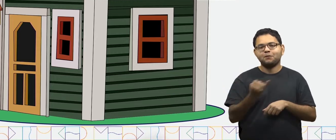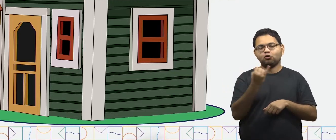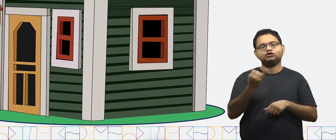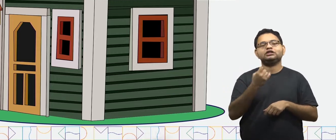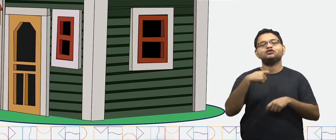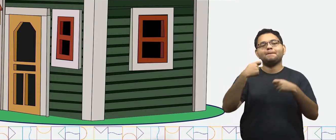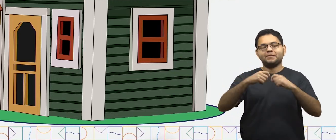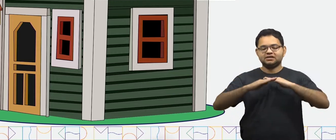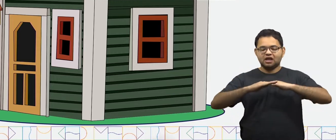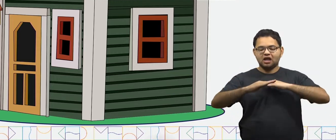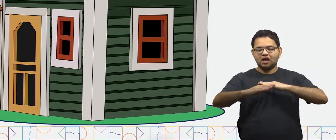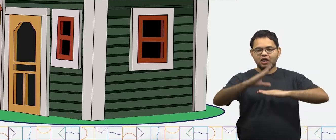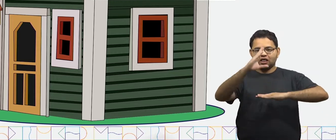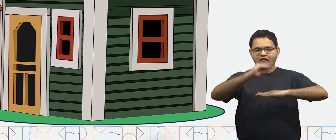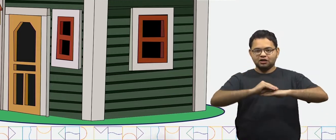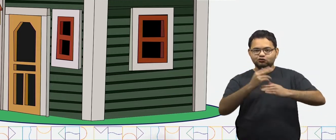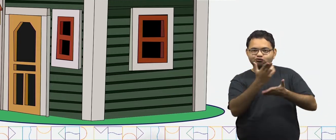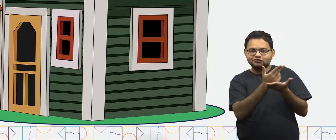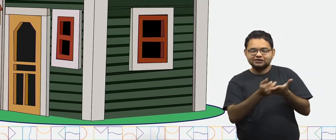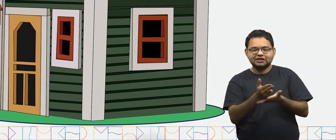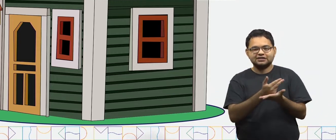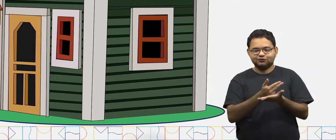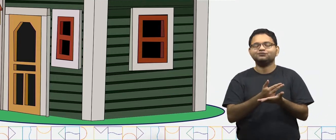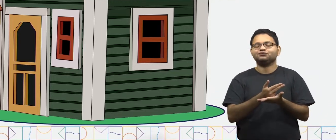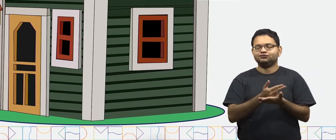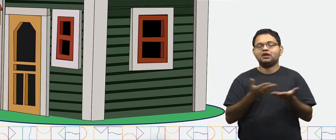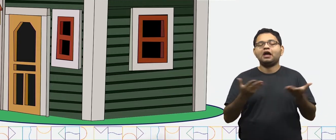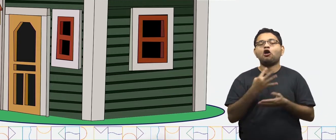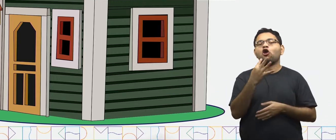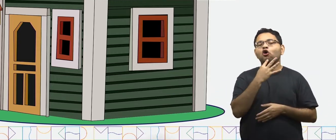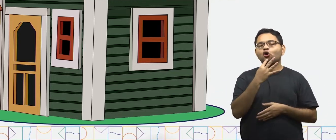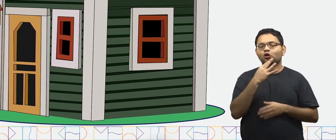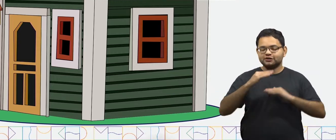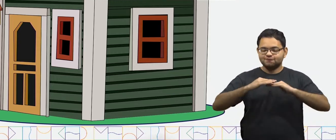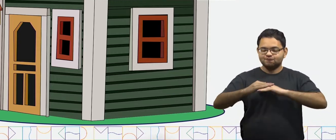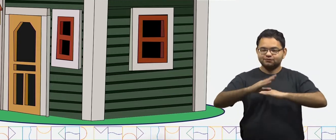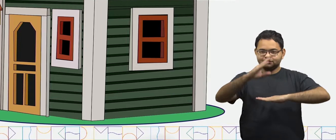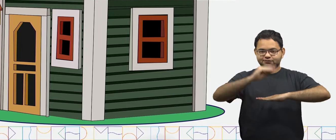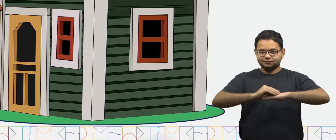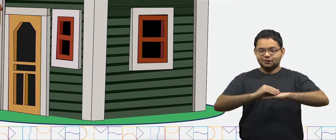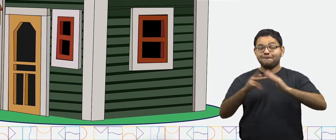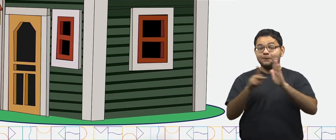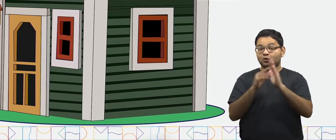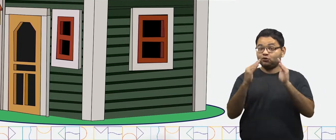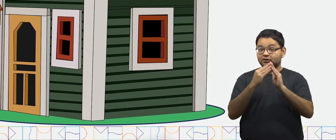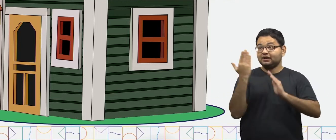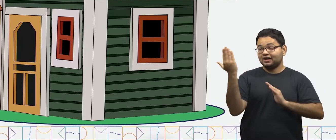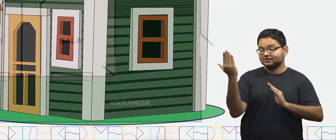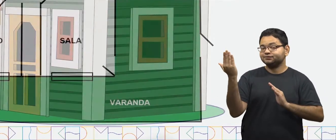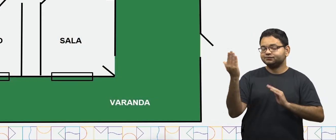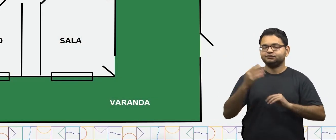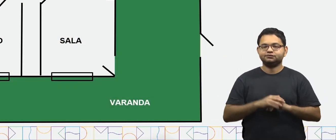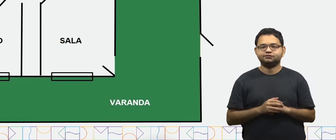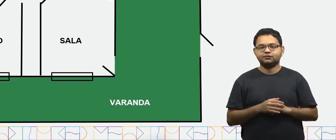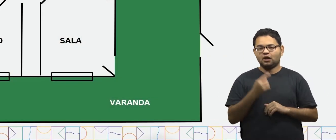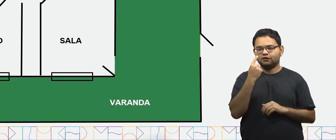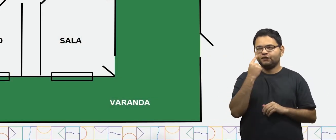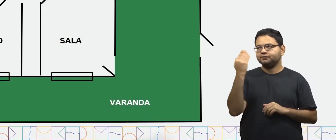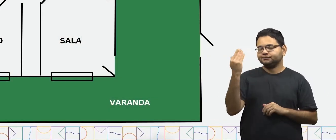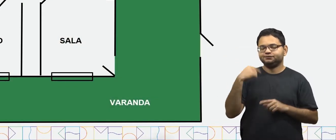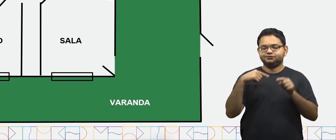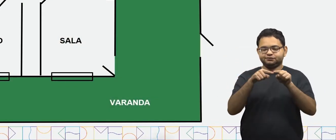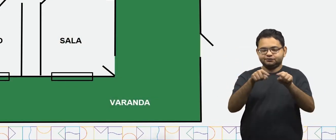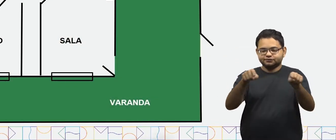desenho da planta baixa. Então, vamos conhecer a planta baixa dessa casa. Com a